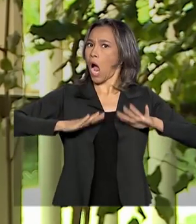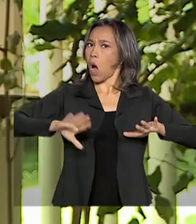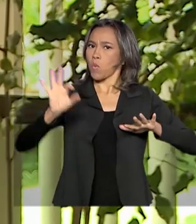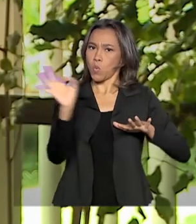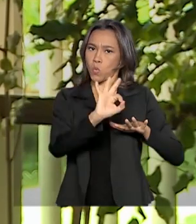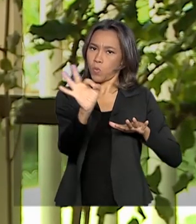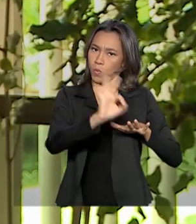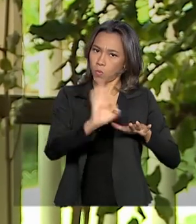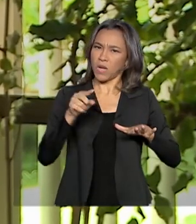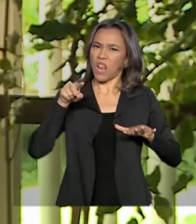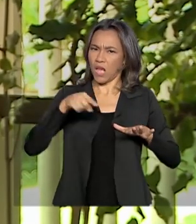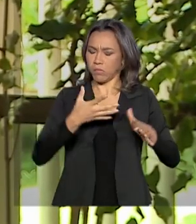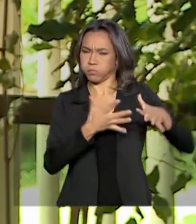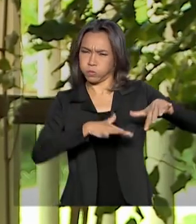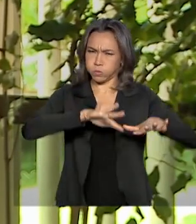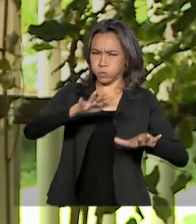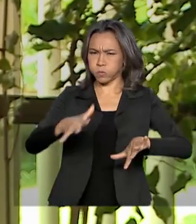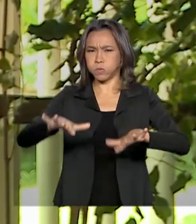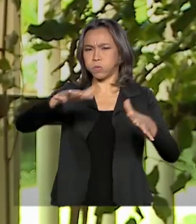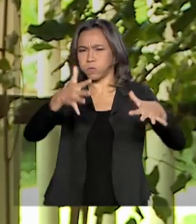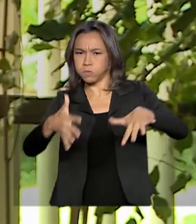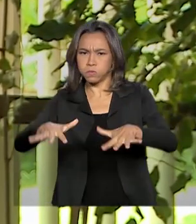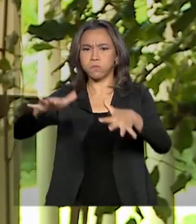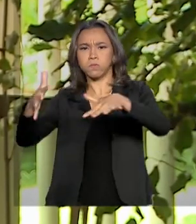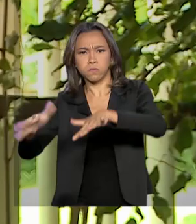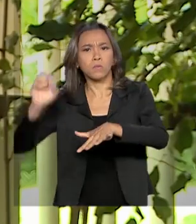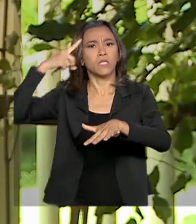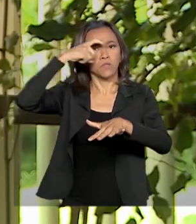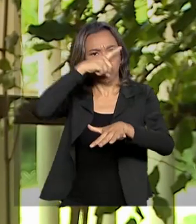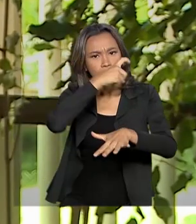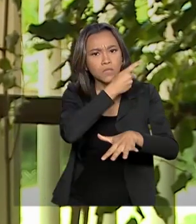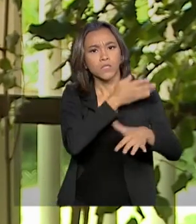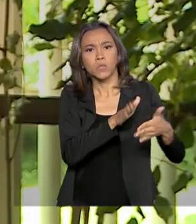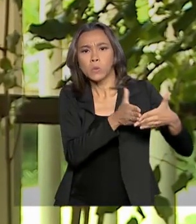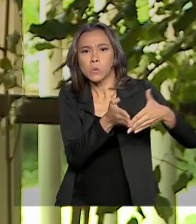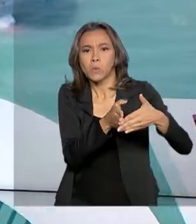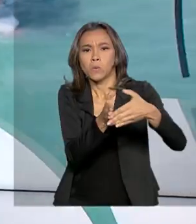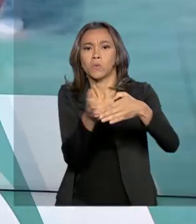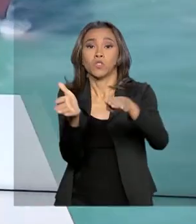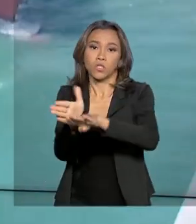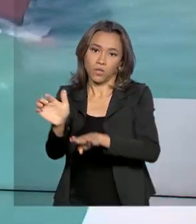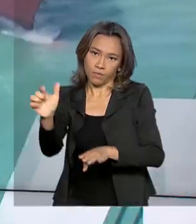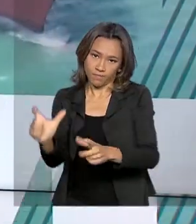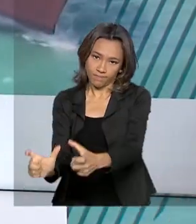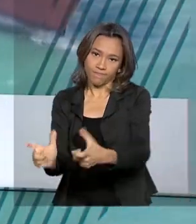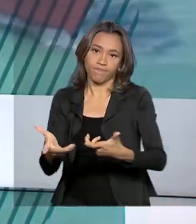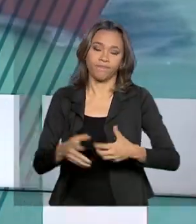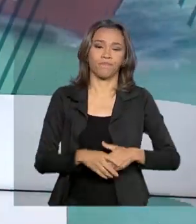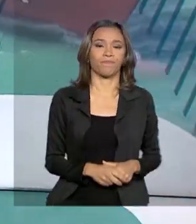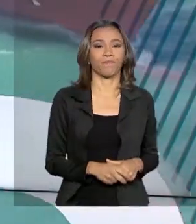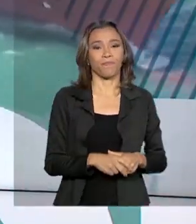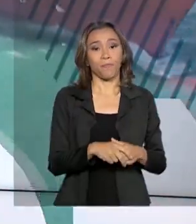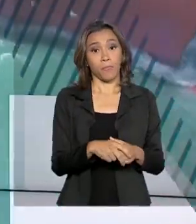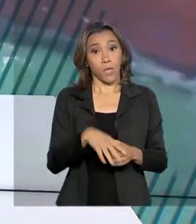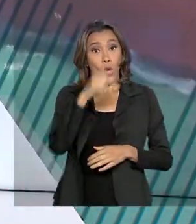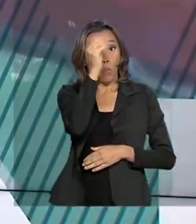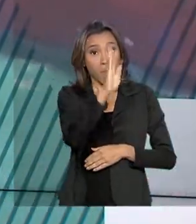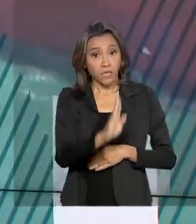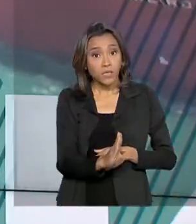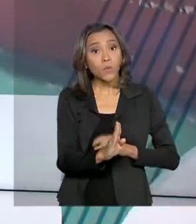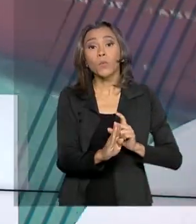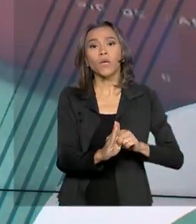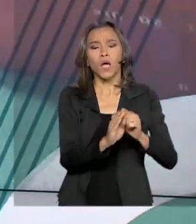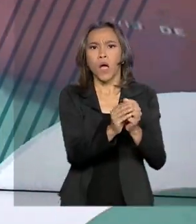são as águas que se destinam até chegarmos ao continente antártico. O Brasil aumentou a